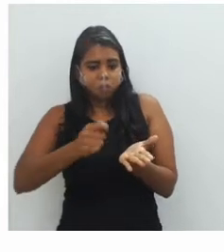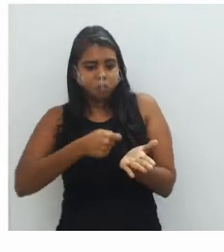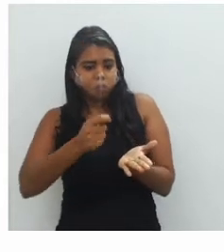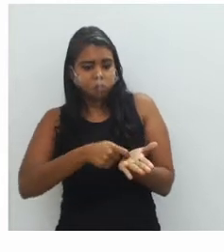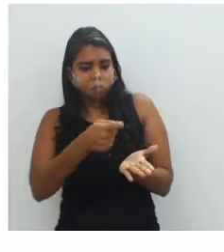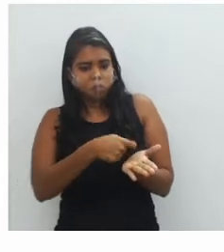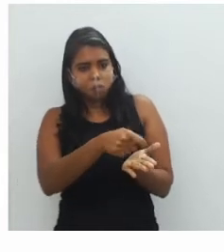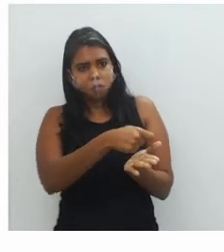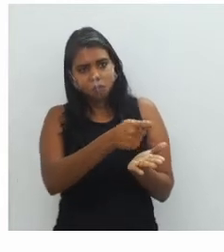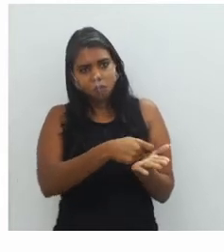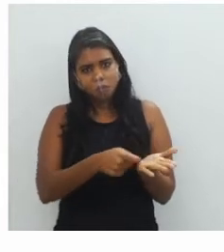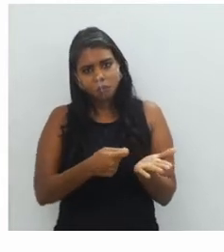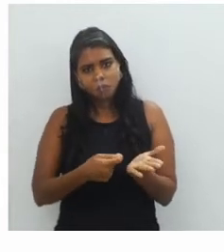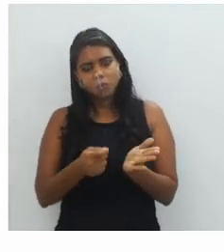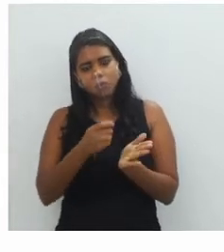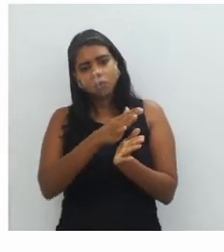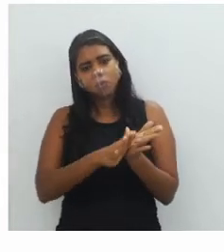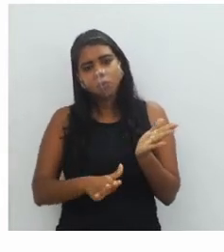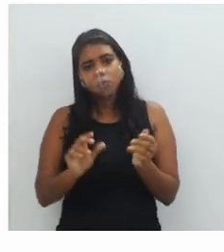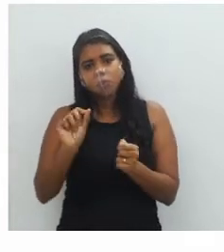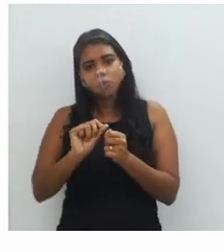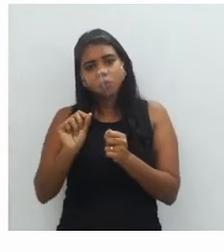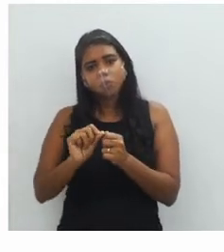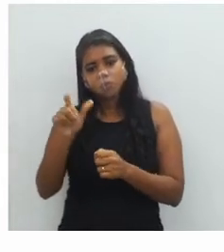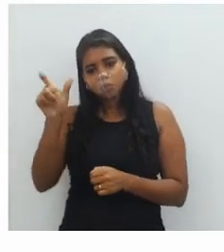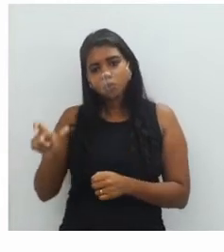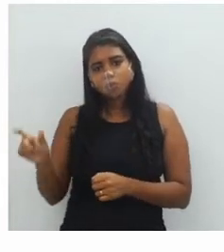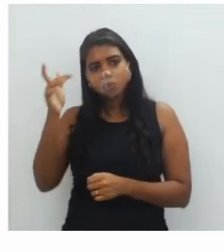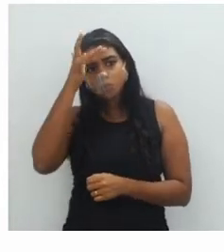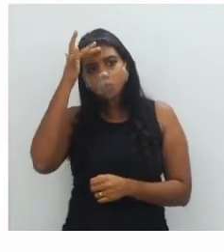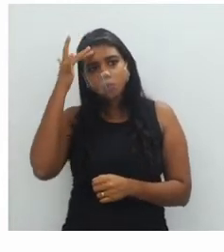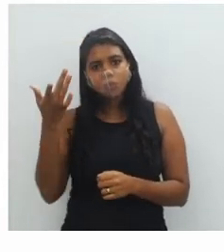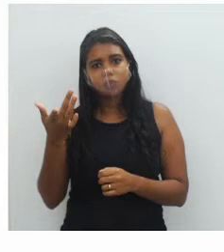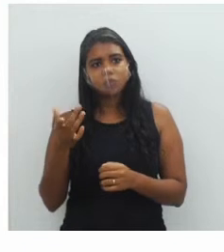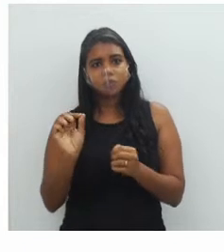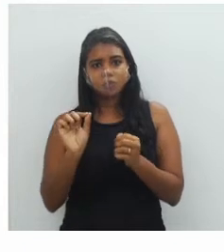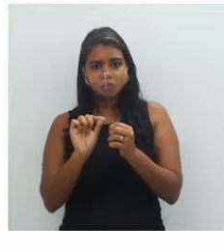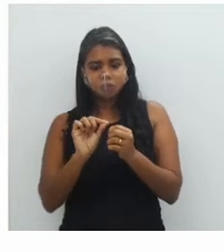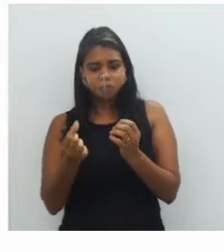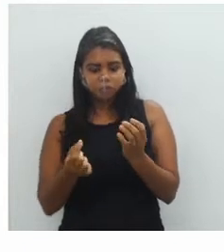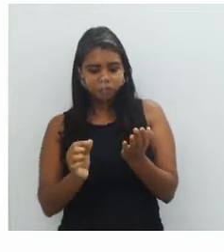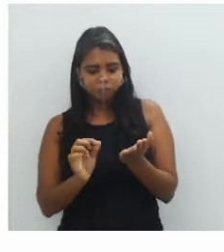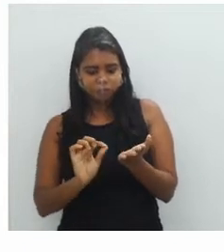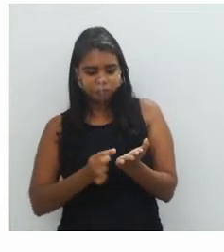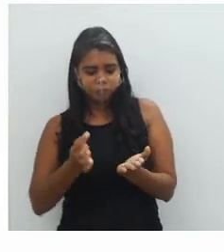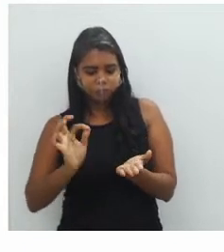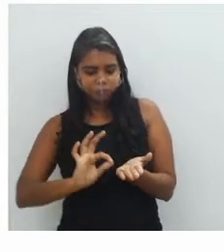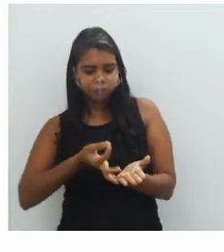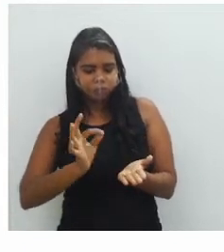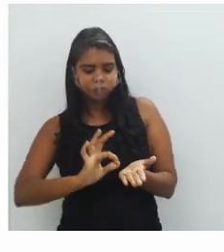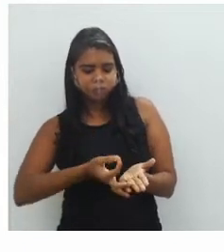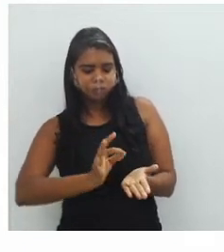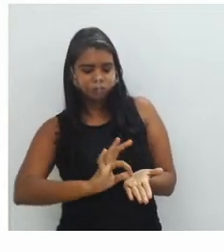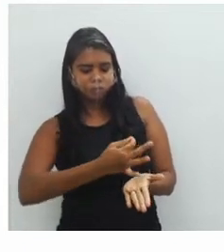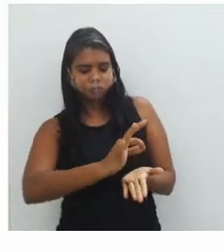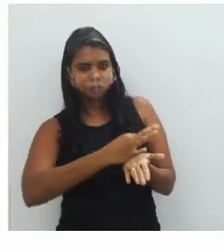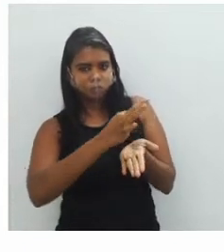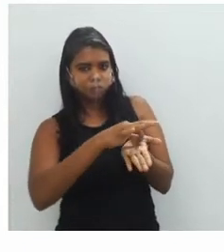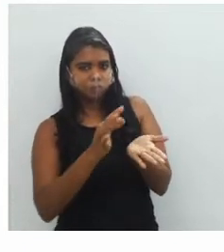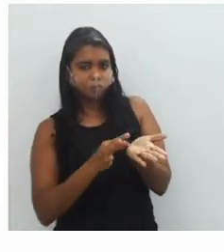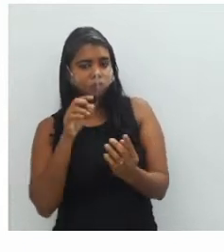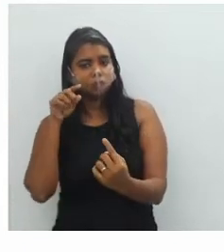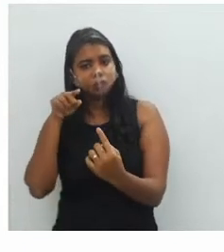né? Que é uma textura feita pelo ser humano, através da técnica de bordar. Para isso, usado